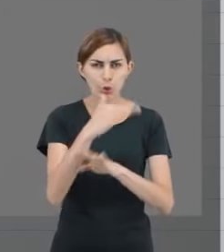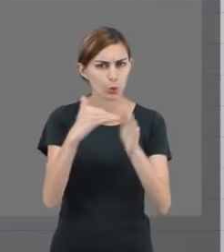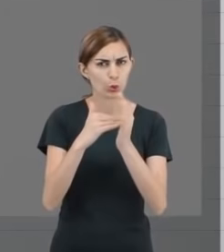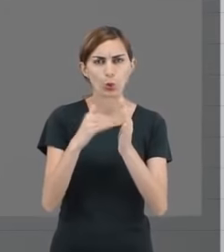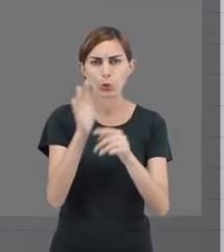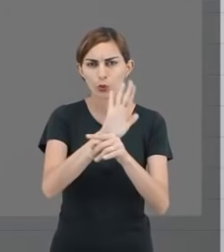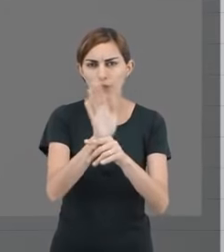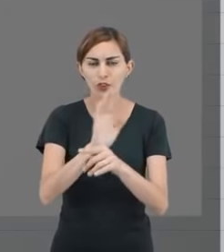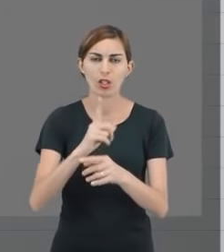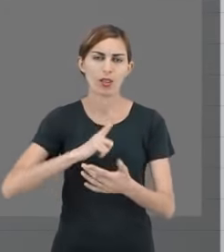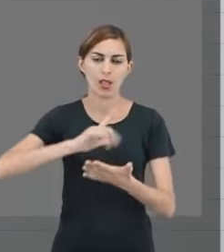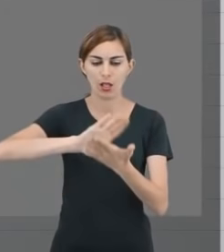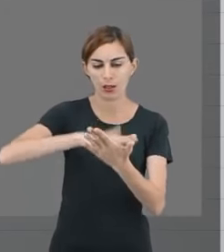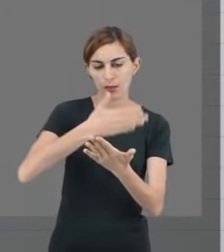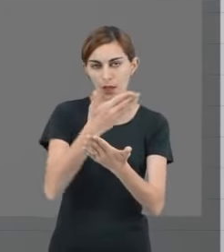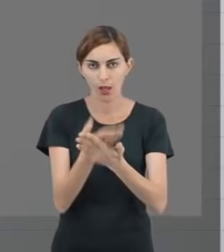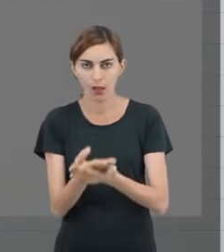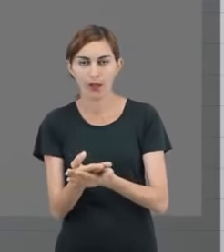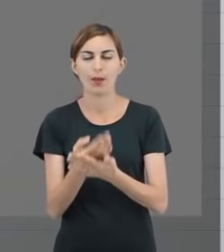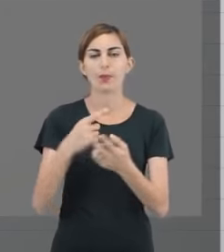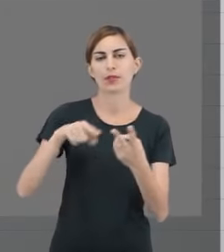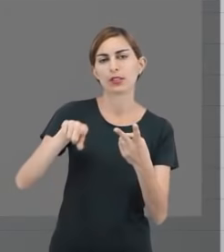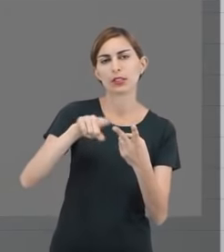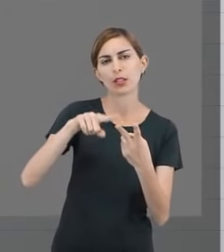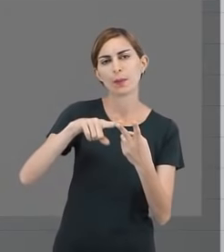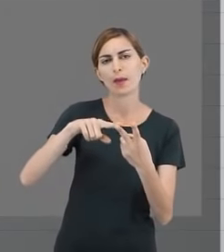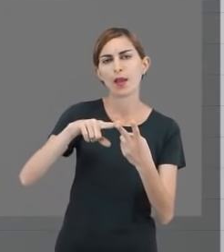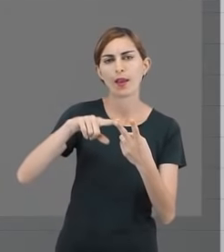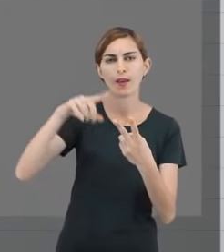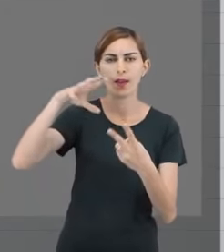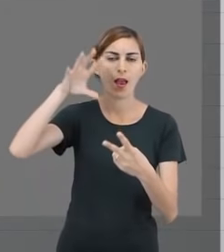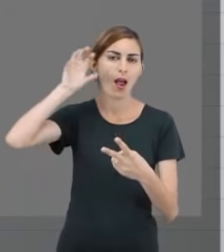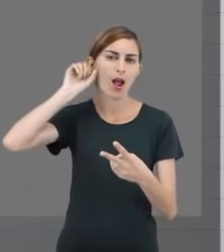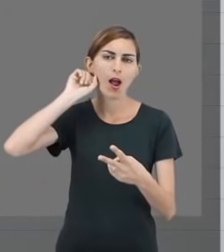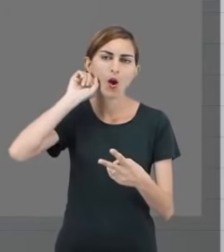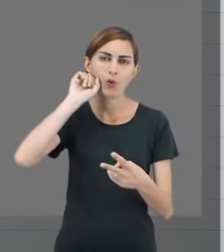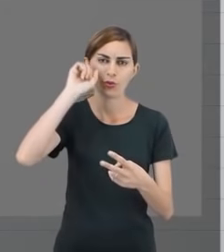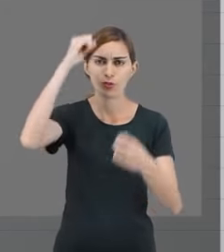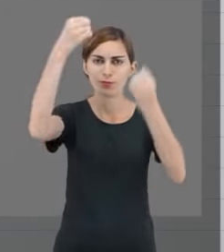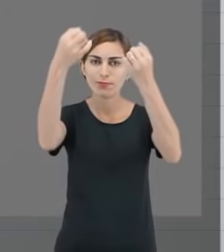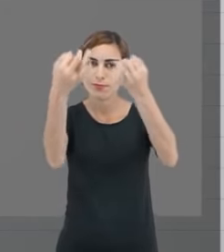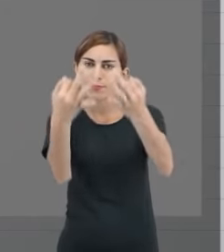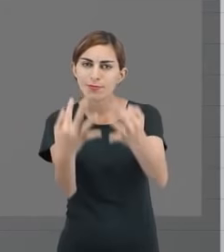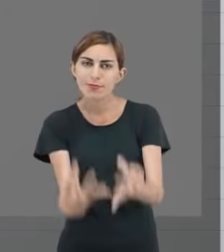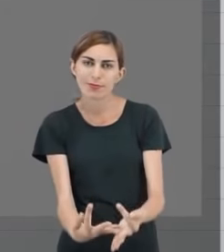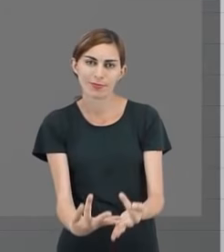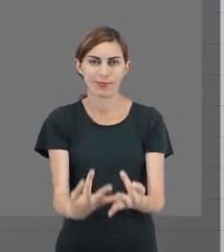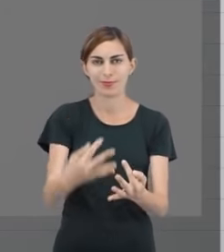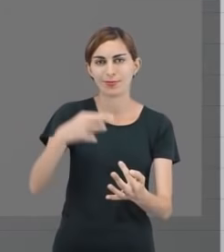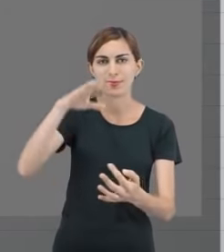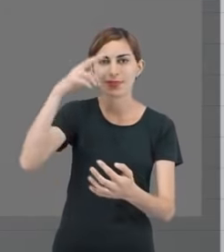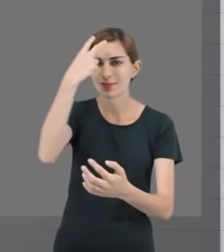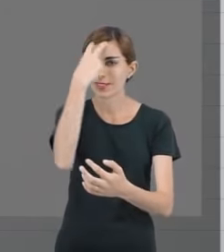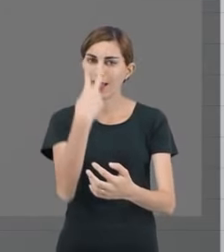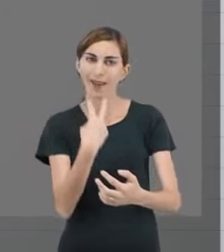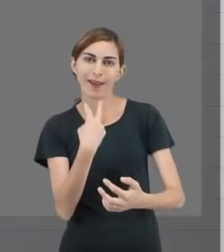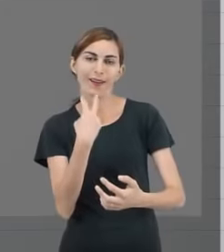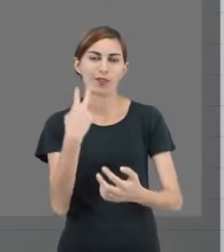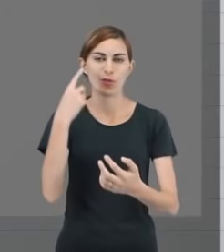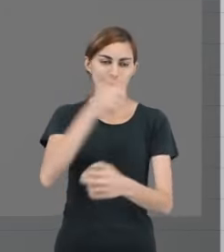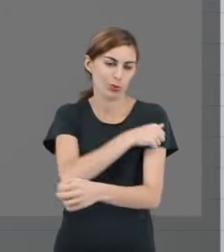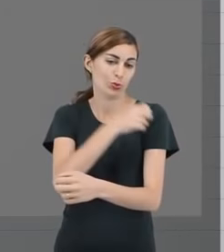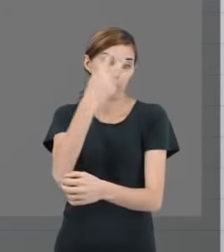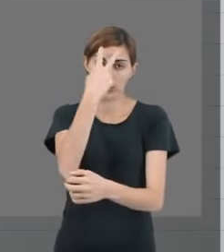vêm com tradução em livros e com audiodescrição. Então, qualquer pessoa pode ser um